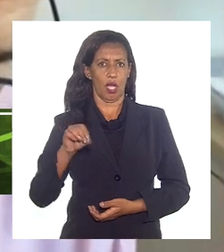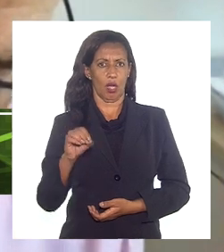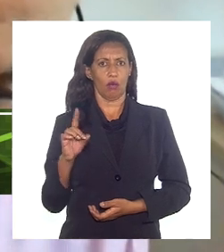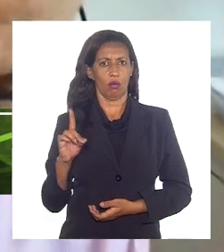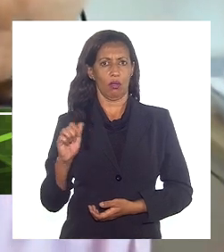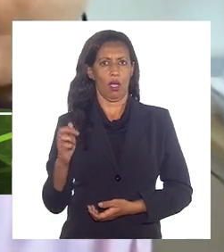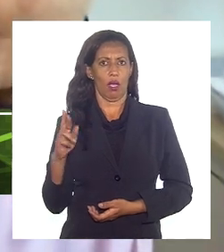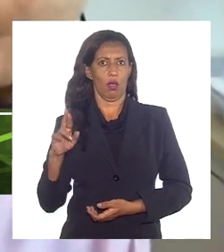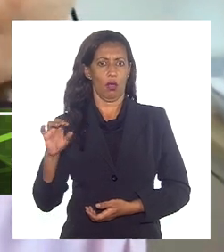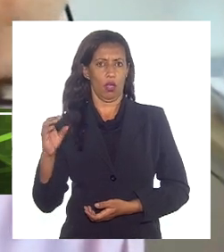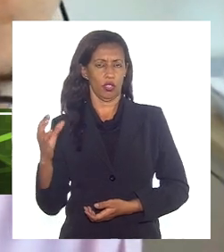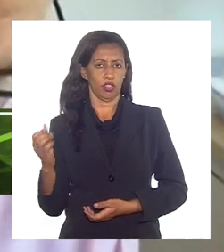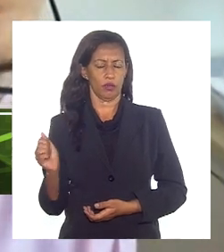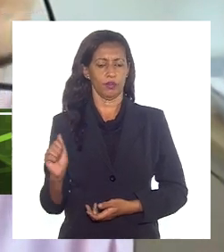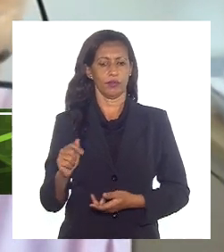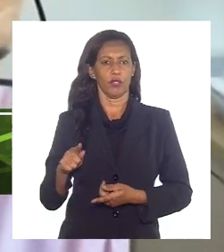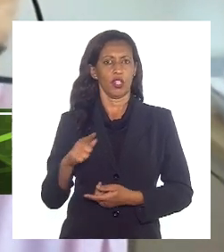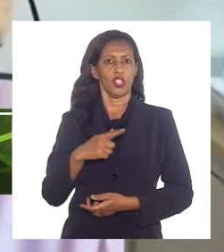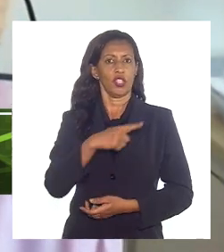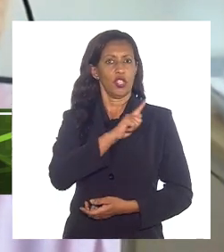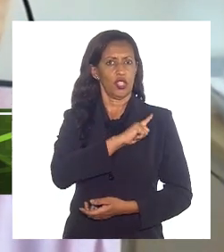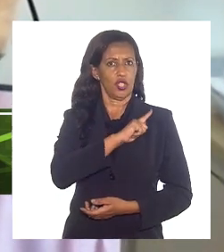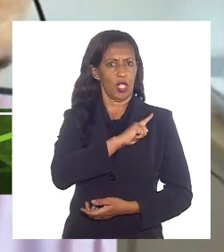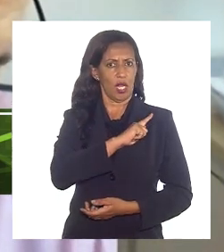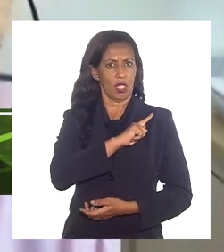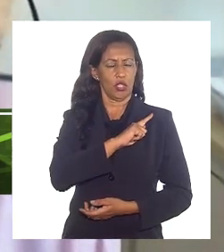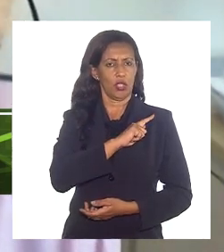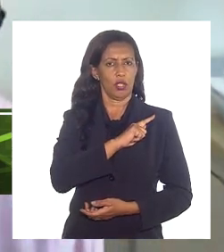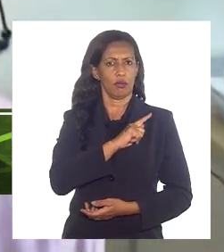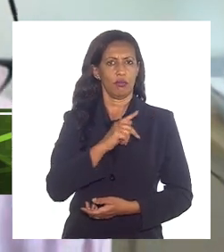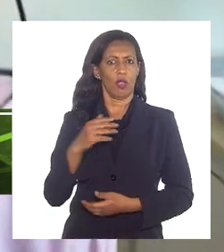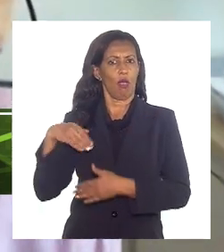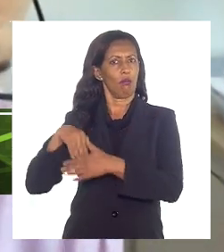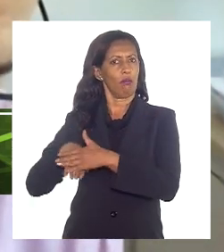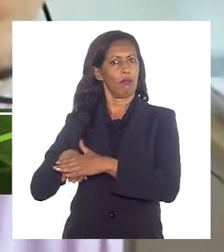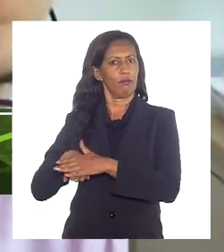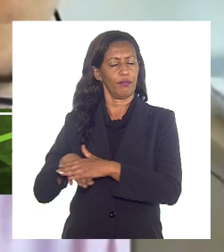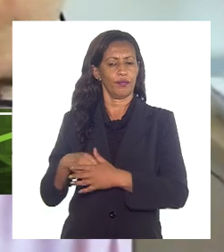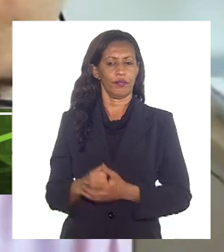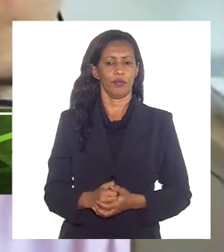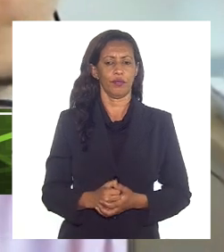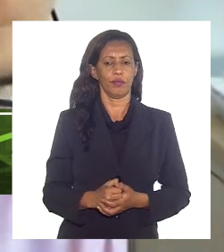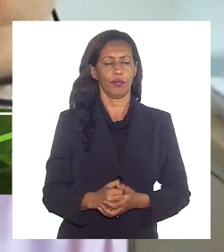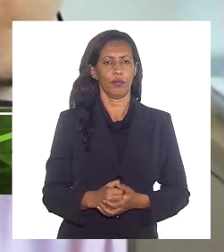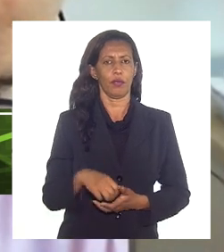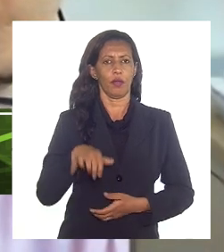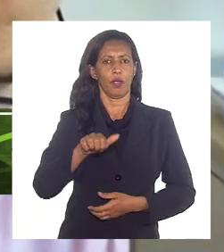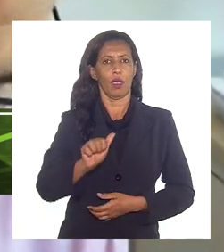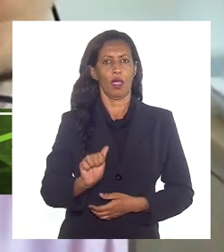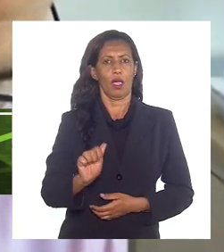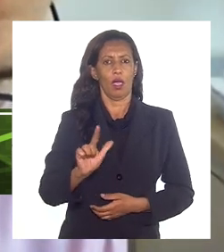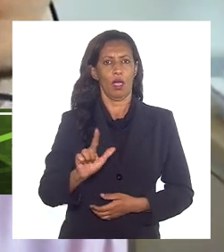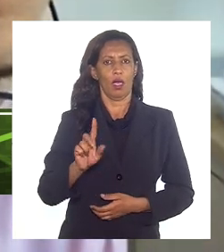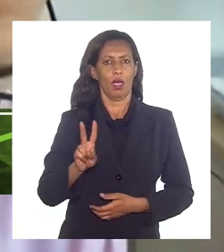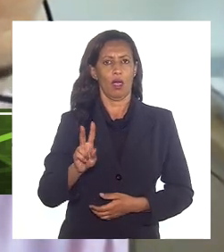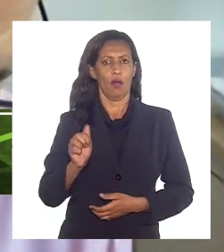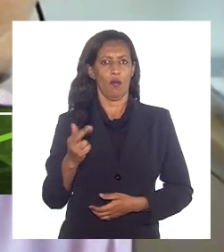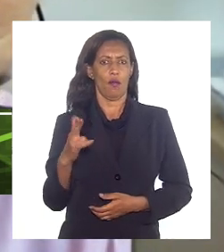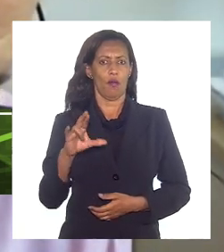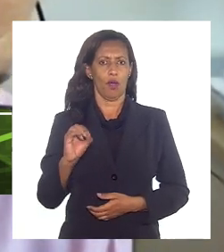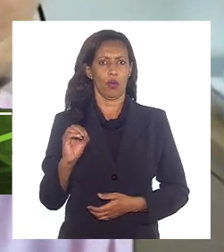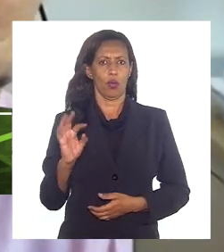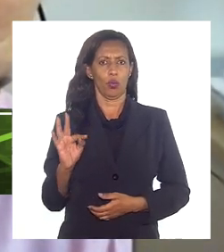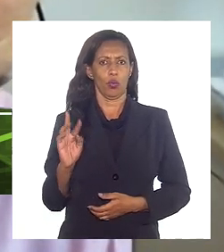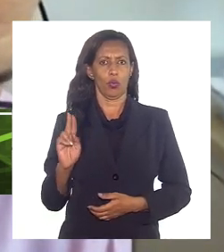gerente executivo de reservatório, e do senhor Álvaro Ferreira Tupiaçu,